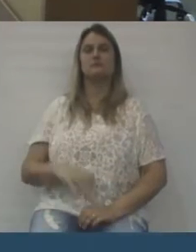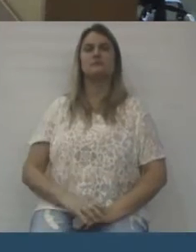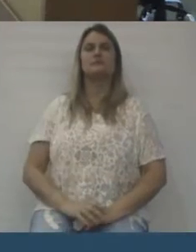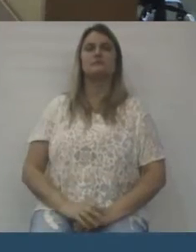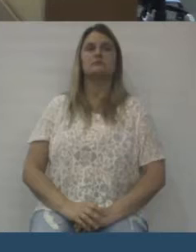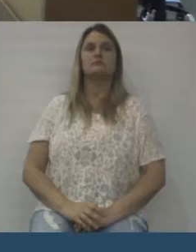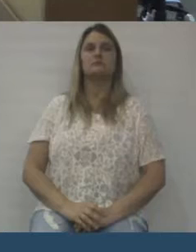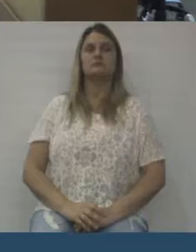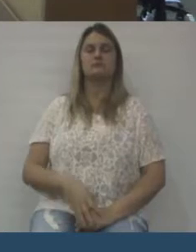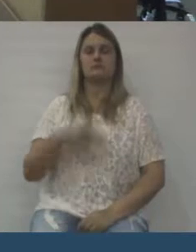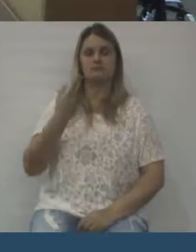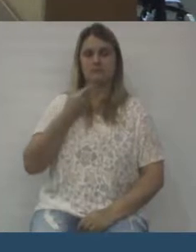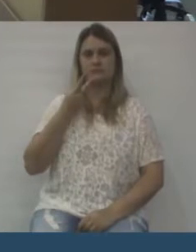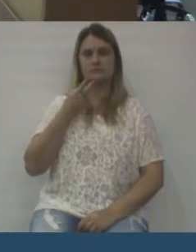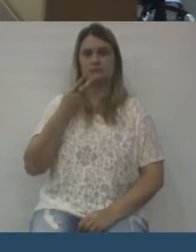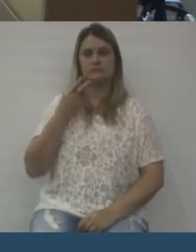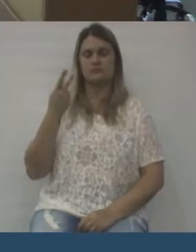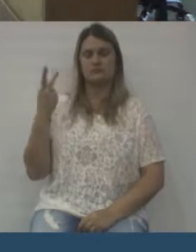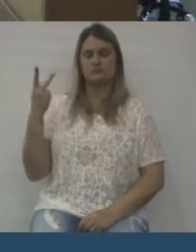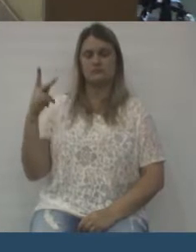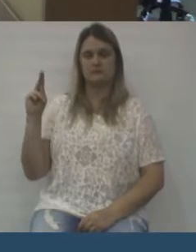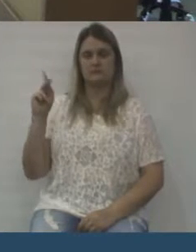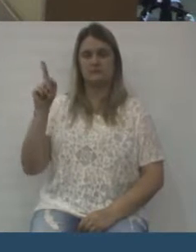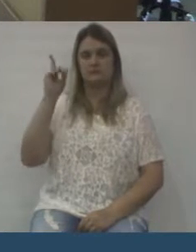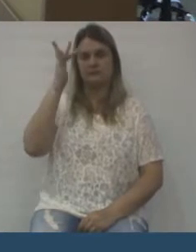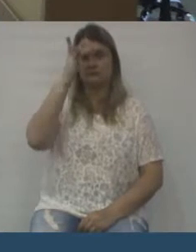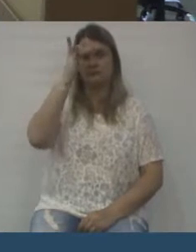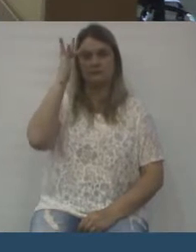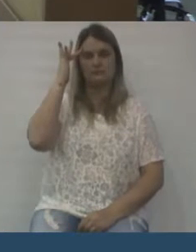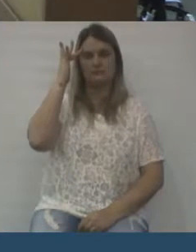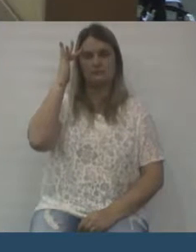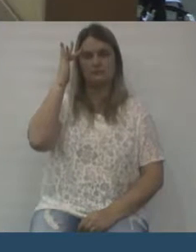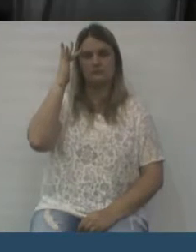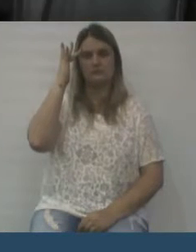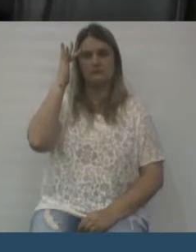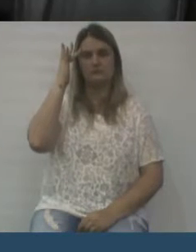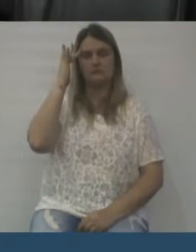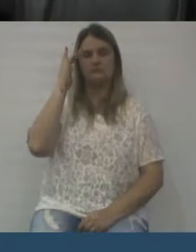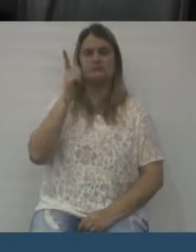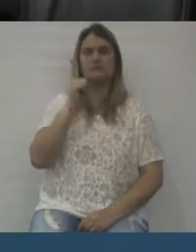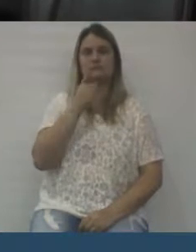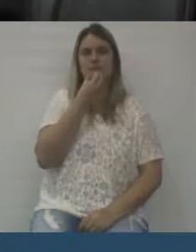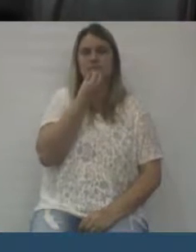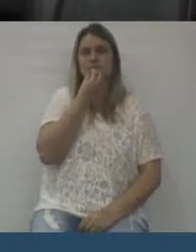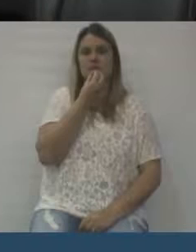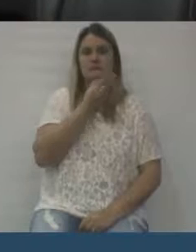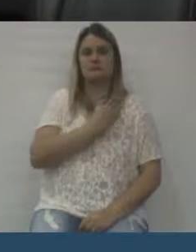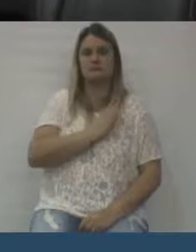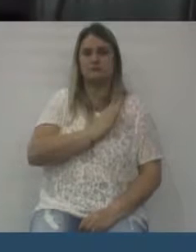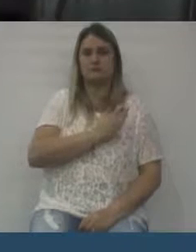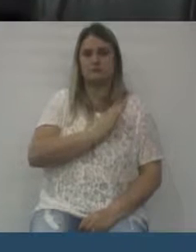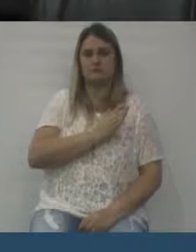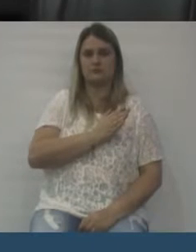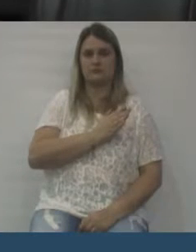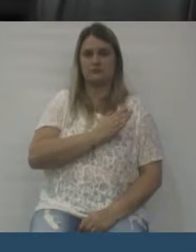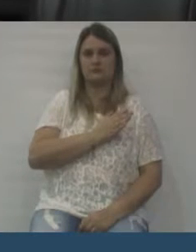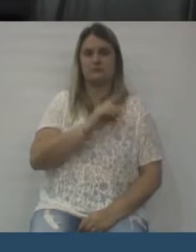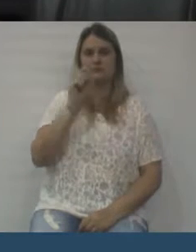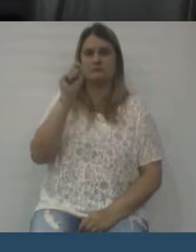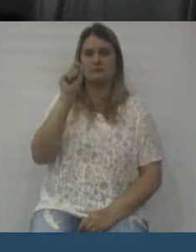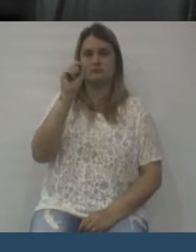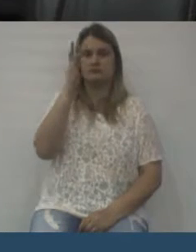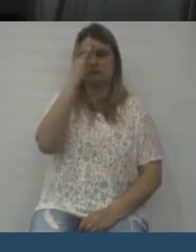dizer que você é uma pessoa com o coração maior do que você,